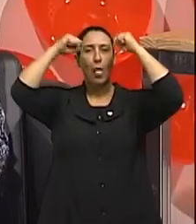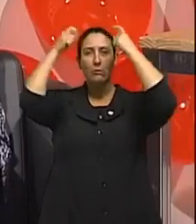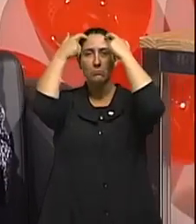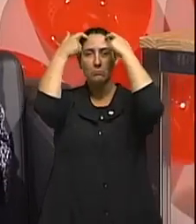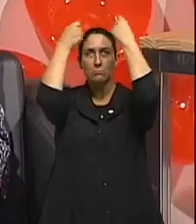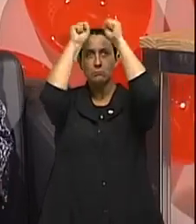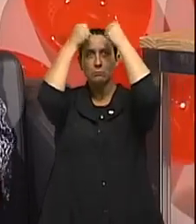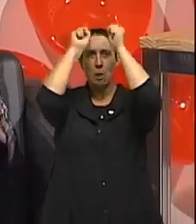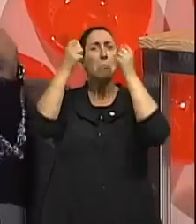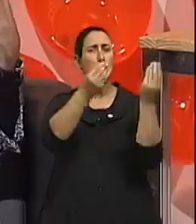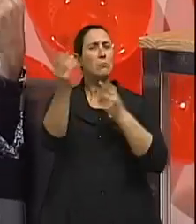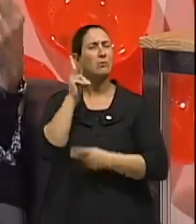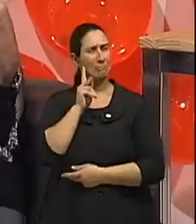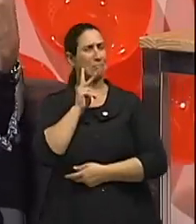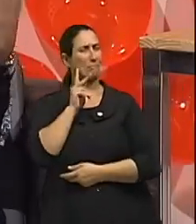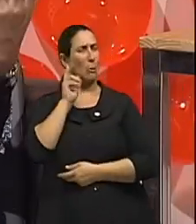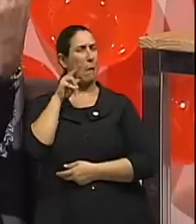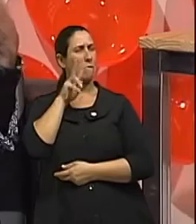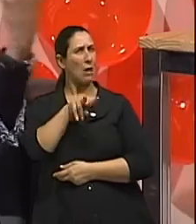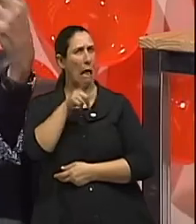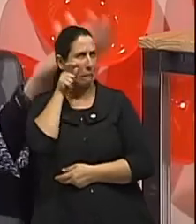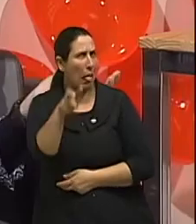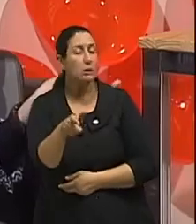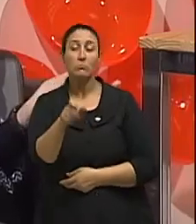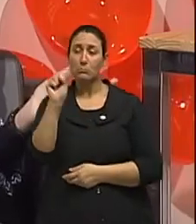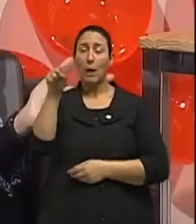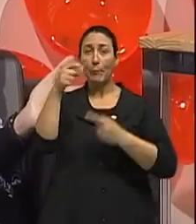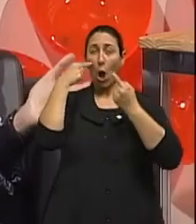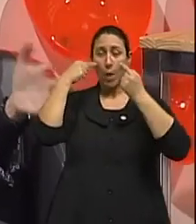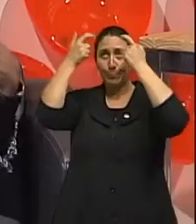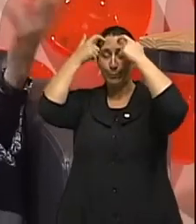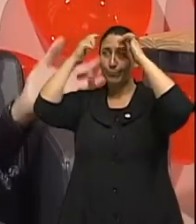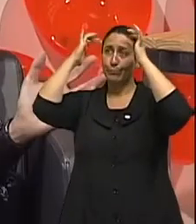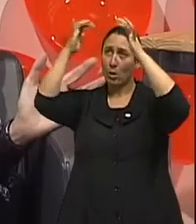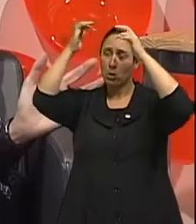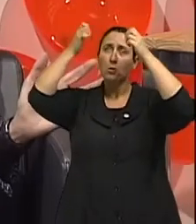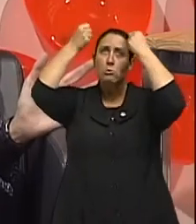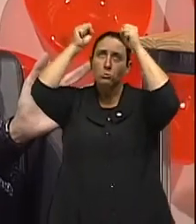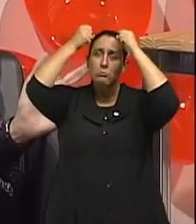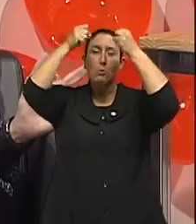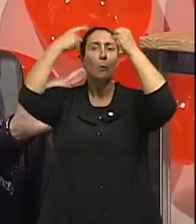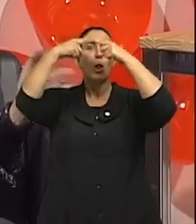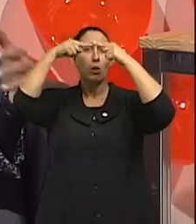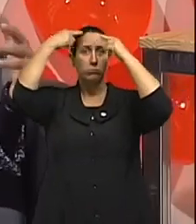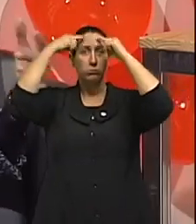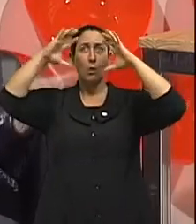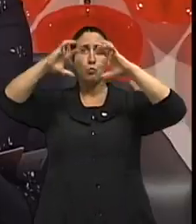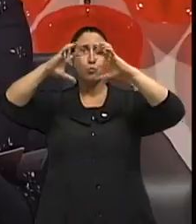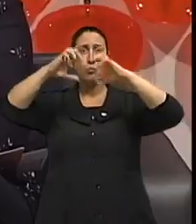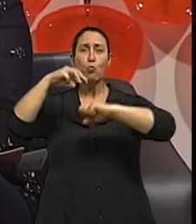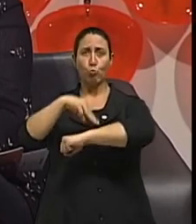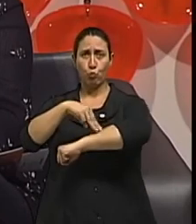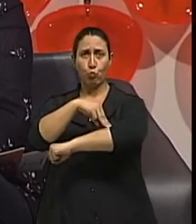interessado muitas pessoas. Porque a mente, ela precisa ser de exercício como qualquer outro músculo do corpo. Tem um